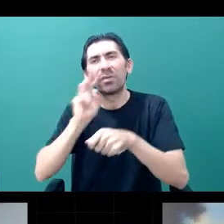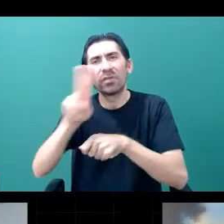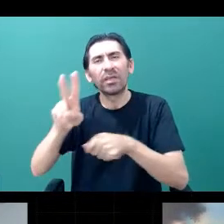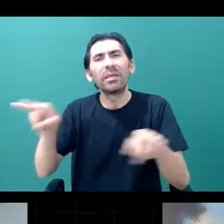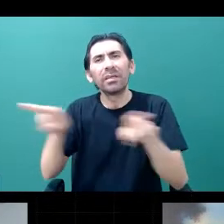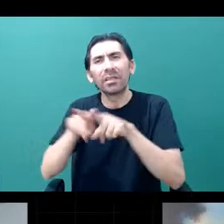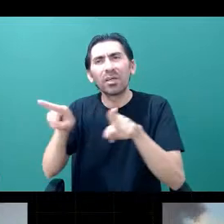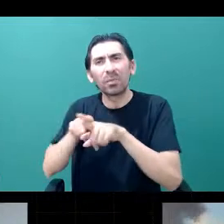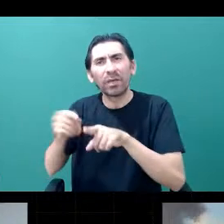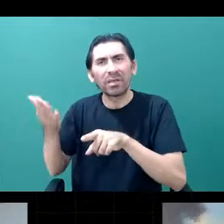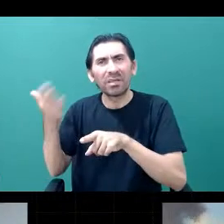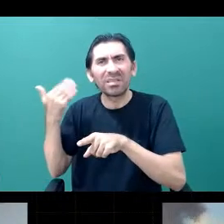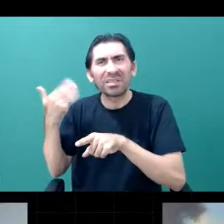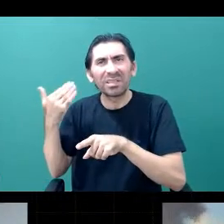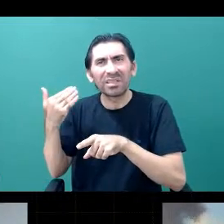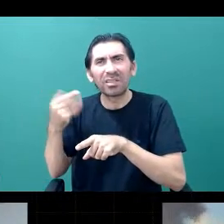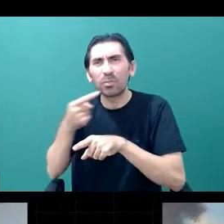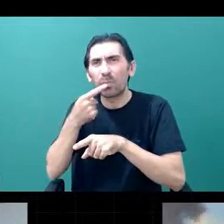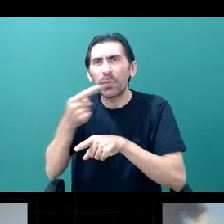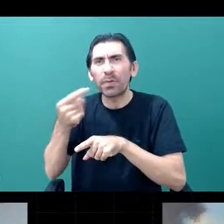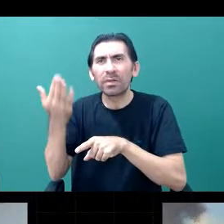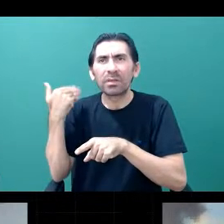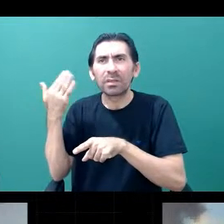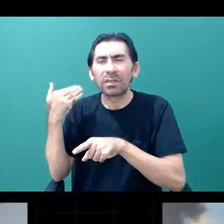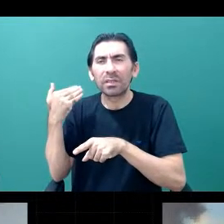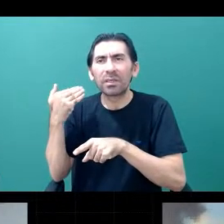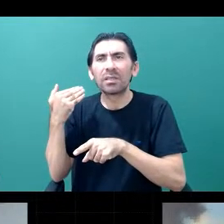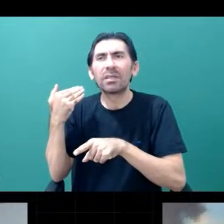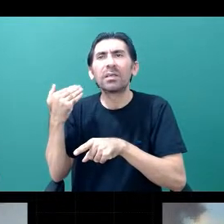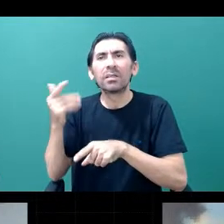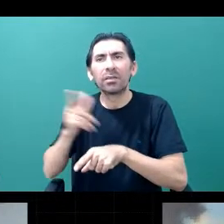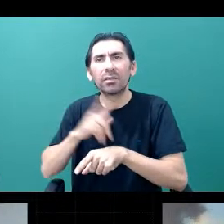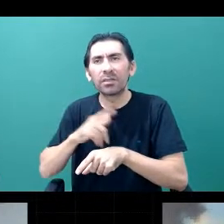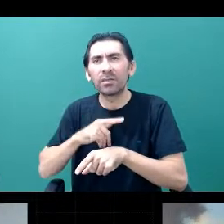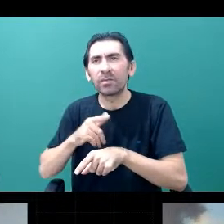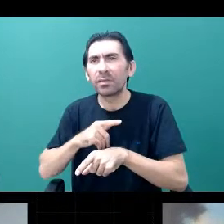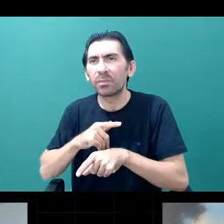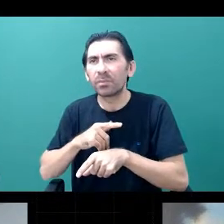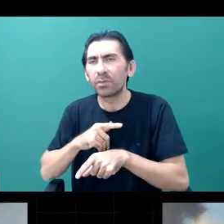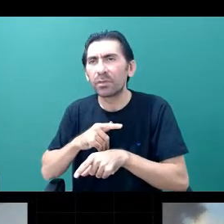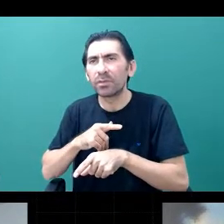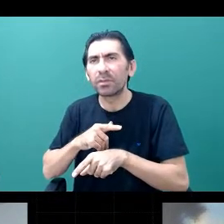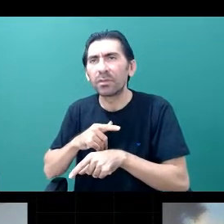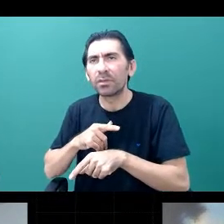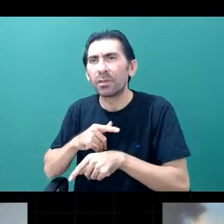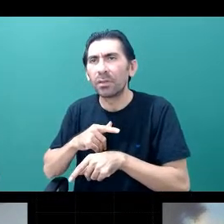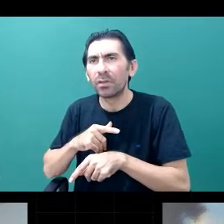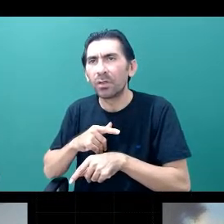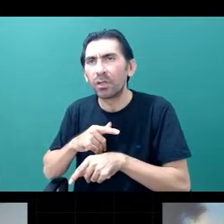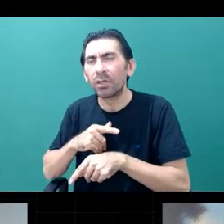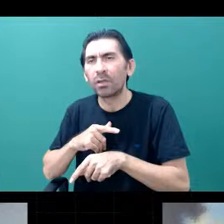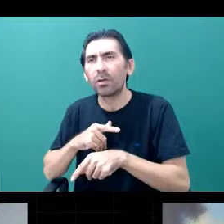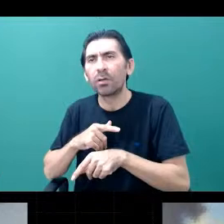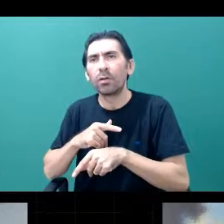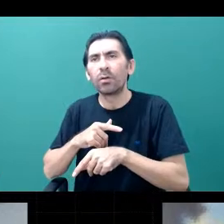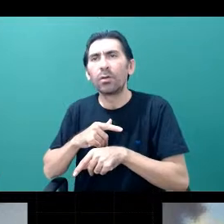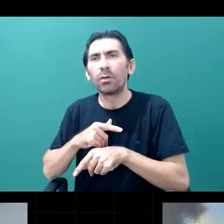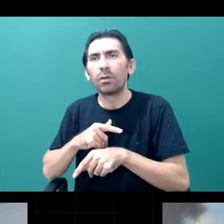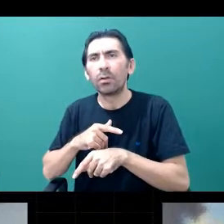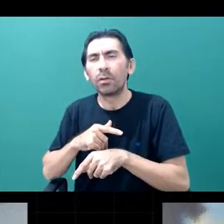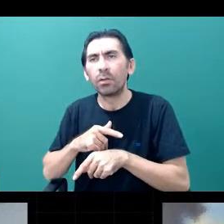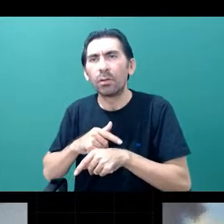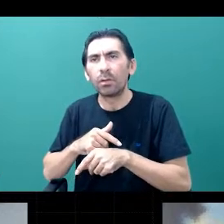há cerca de um mês atrás, começaram a usar machine learning e deep learning para descobrir leis físicas,